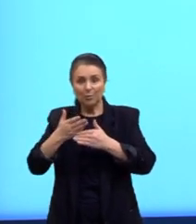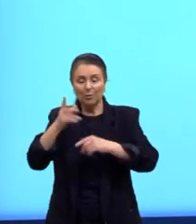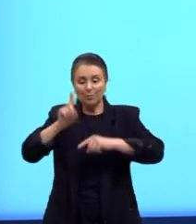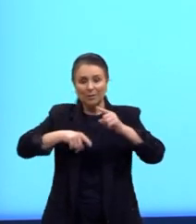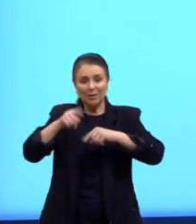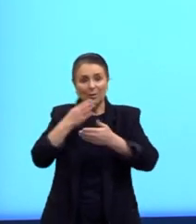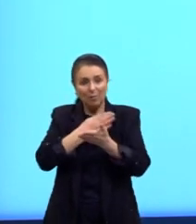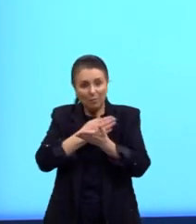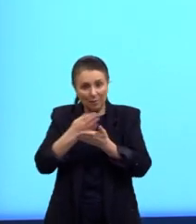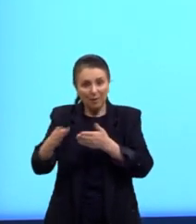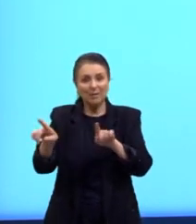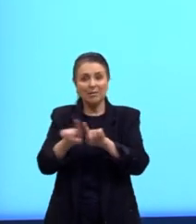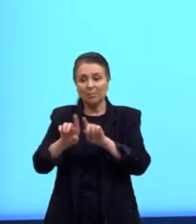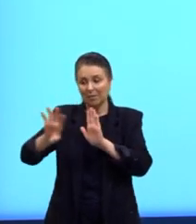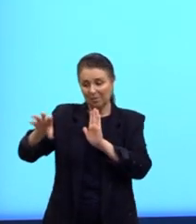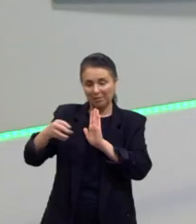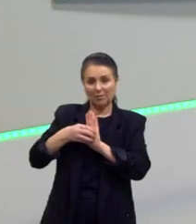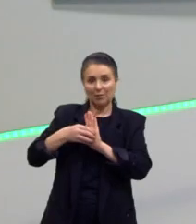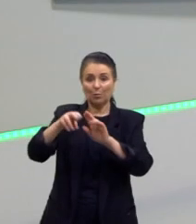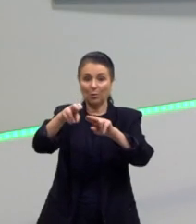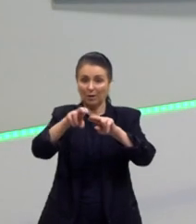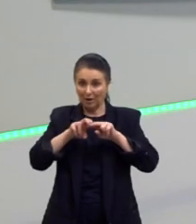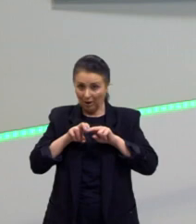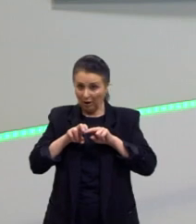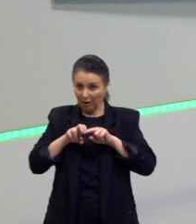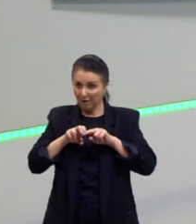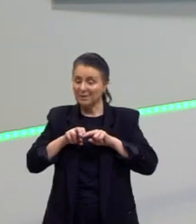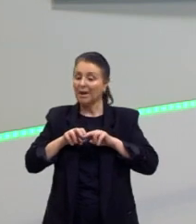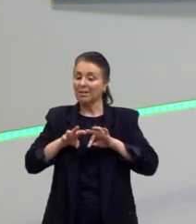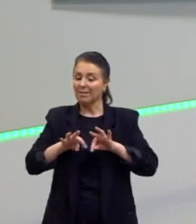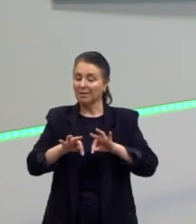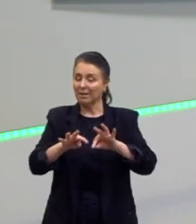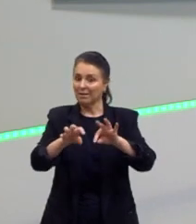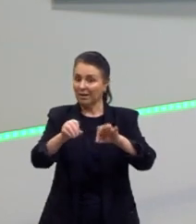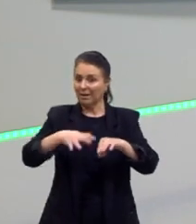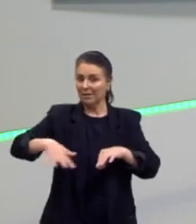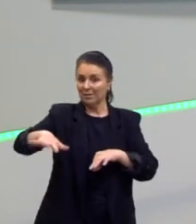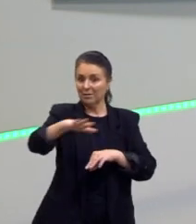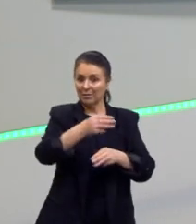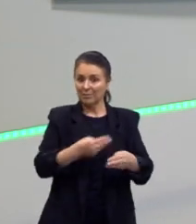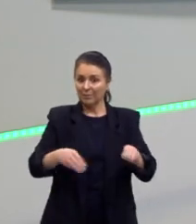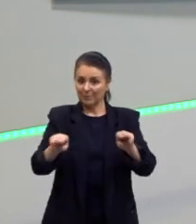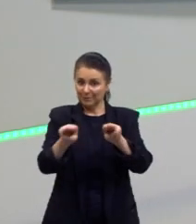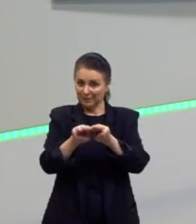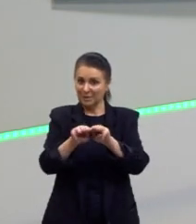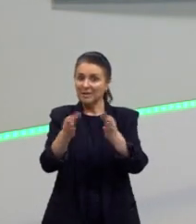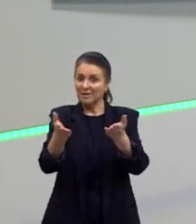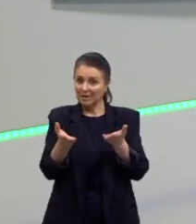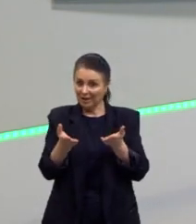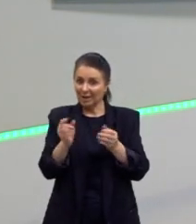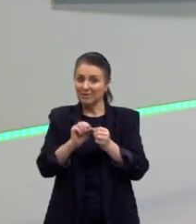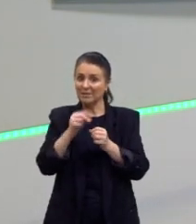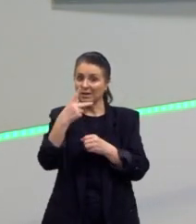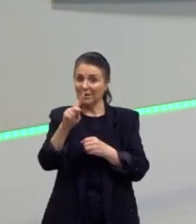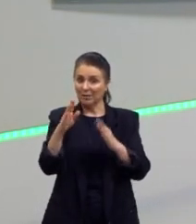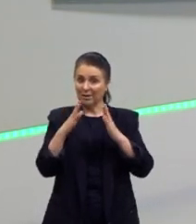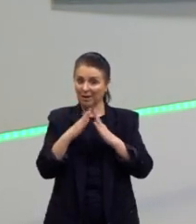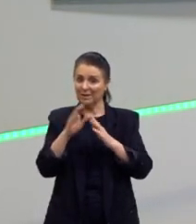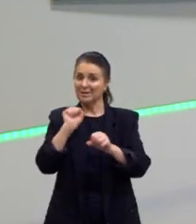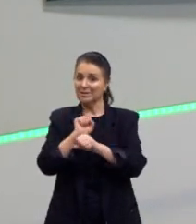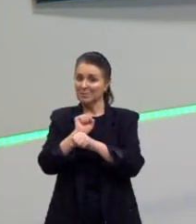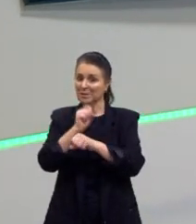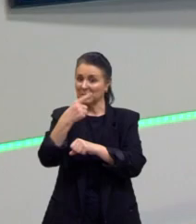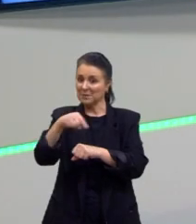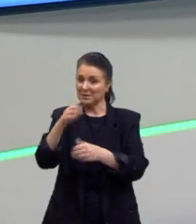campo magnético terrestre, certo? Então, uma experiência aqui para quem tem bússola em casa fazer. Certo, pessoal? Espero vocês nas